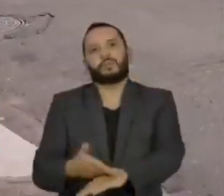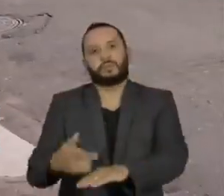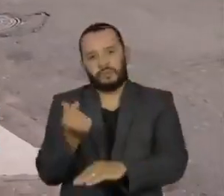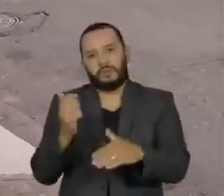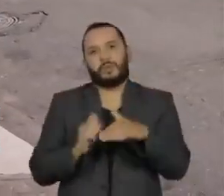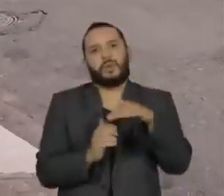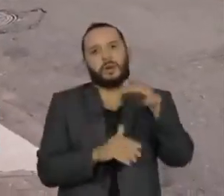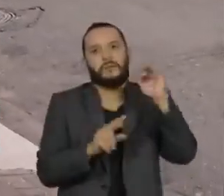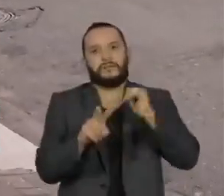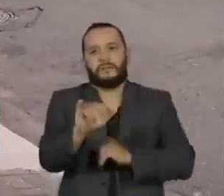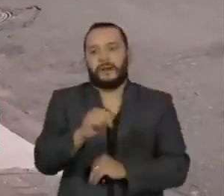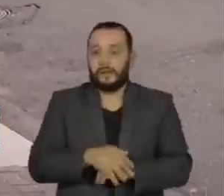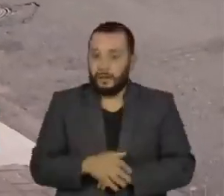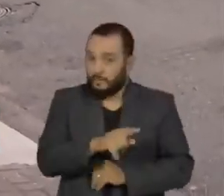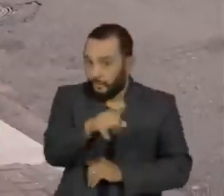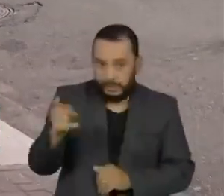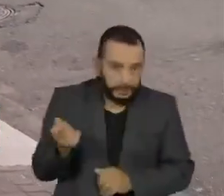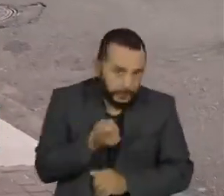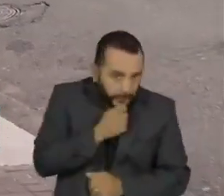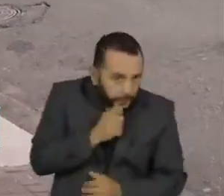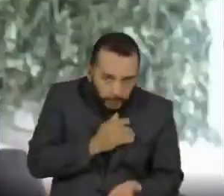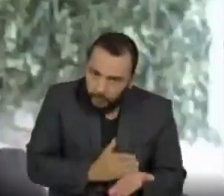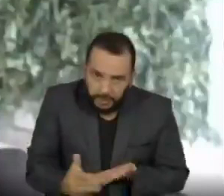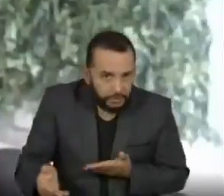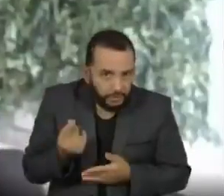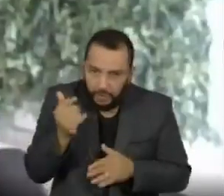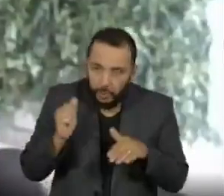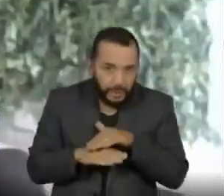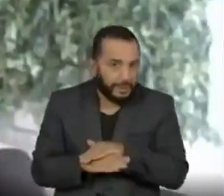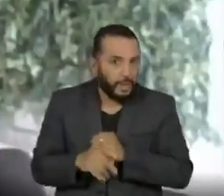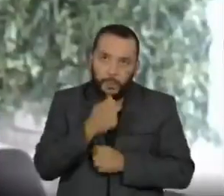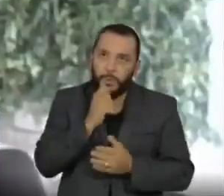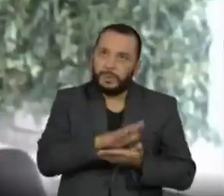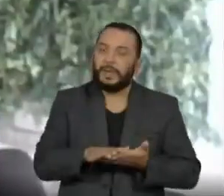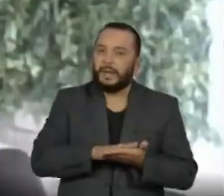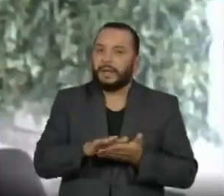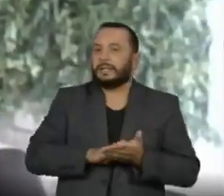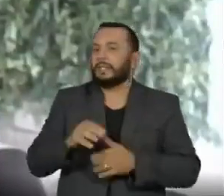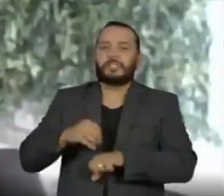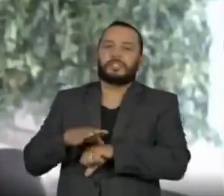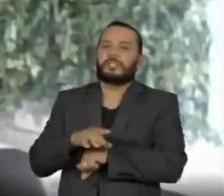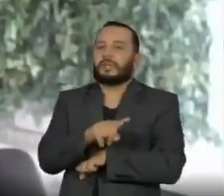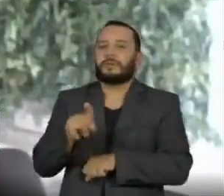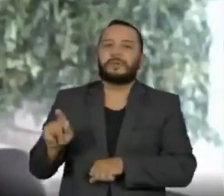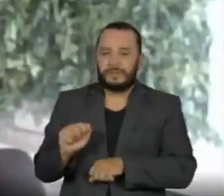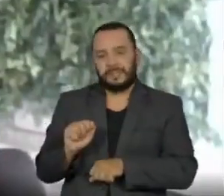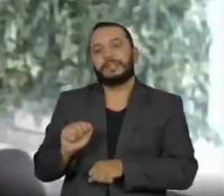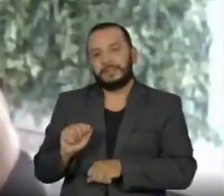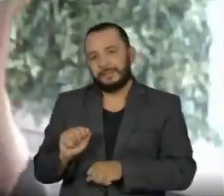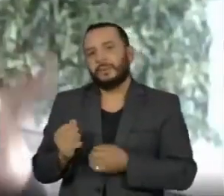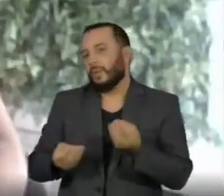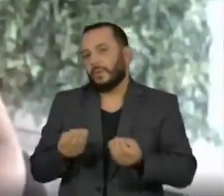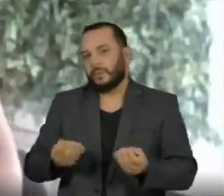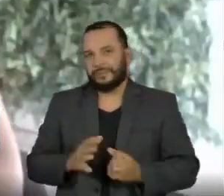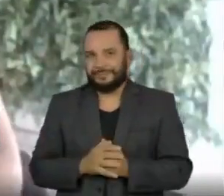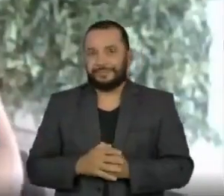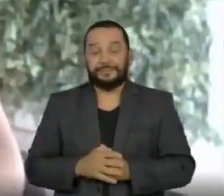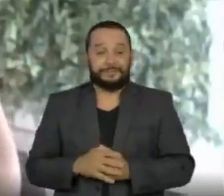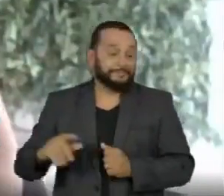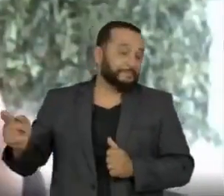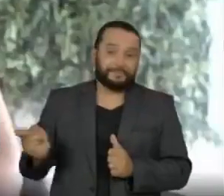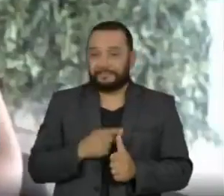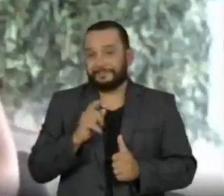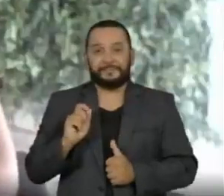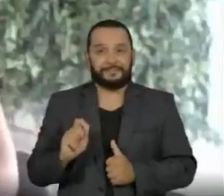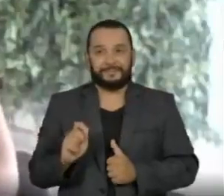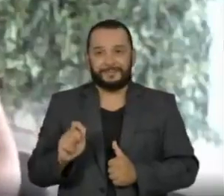próximos meses. E se você ainda não começou, esta economista dá a dica. Com o que puder, dê o primeiro passo. E o primeiro passo é